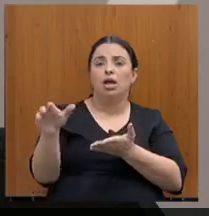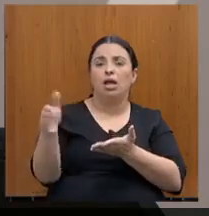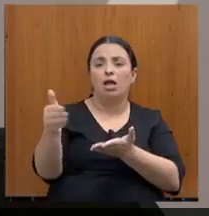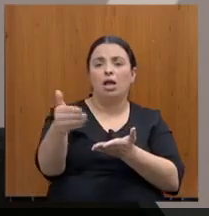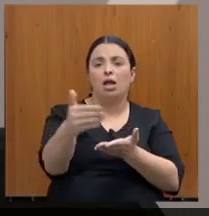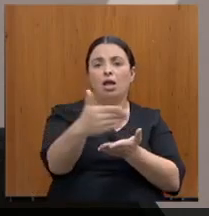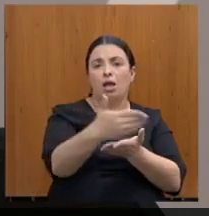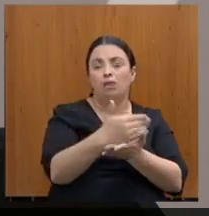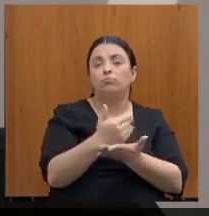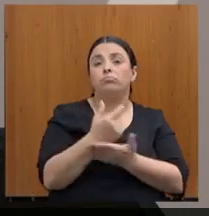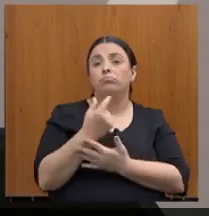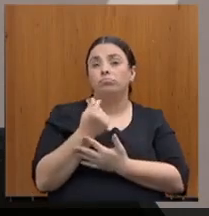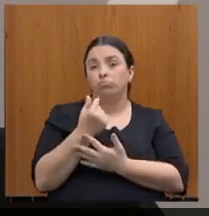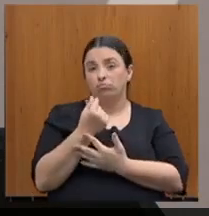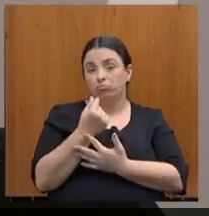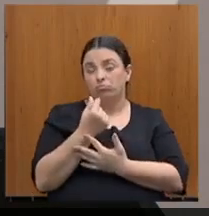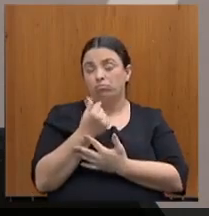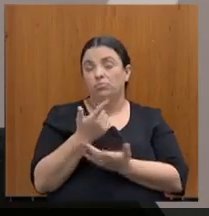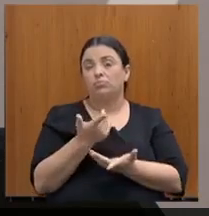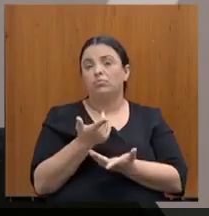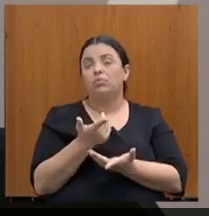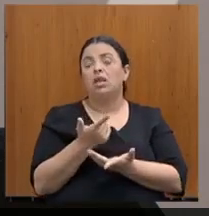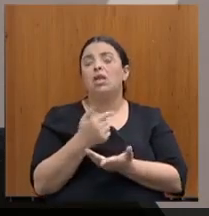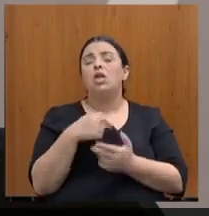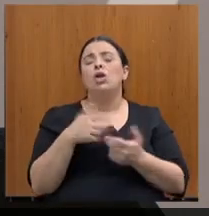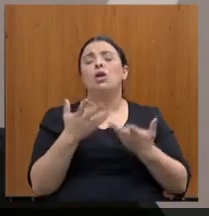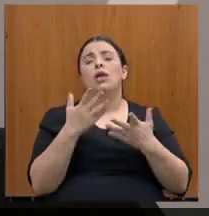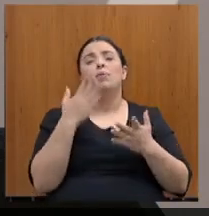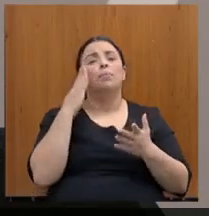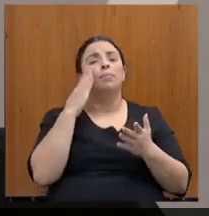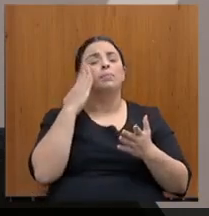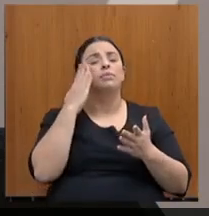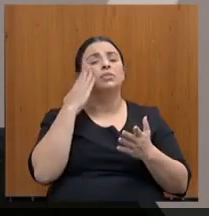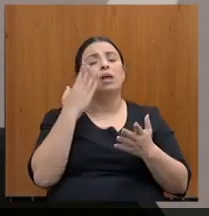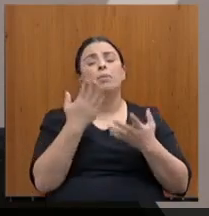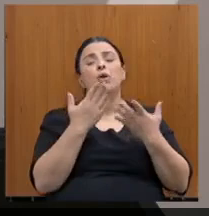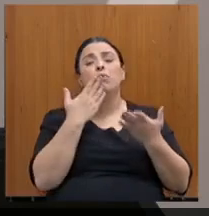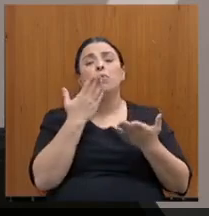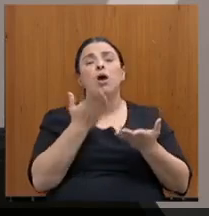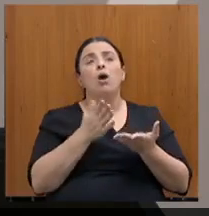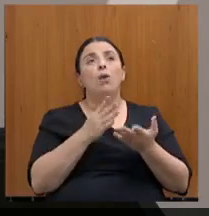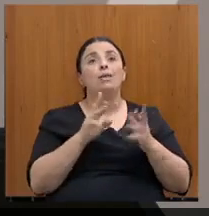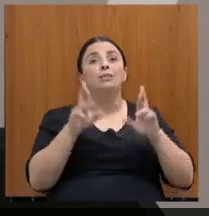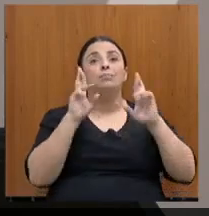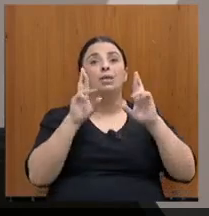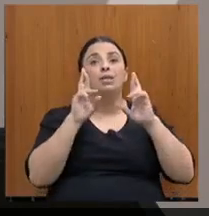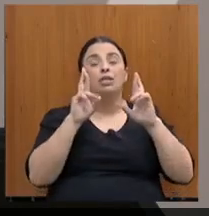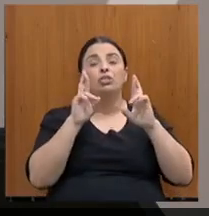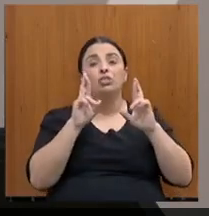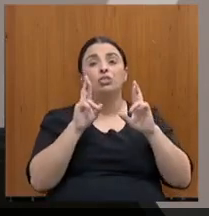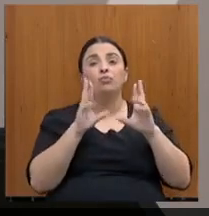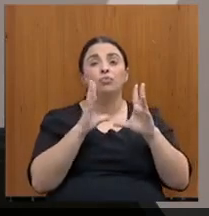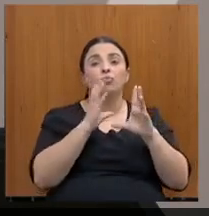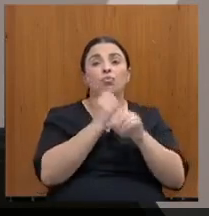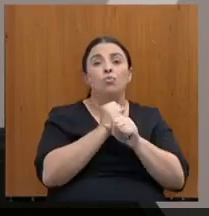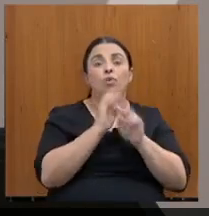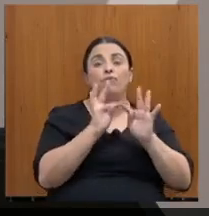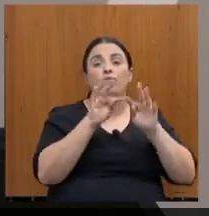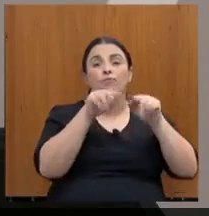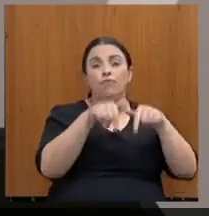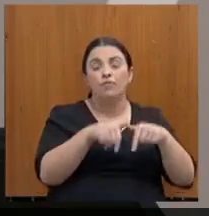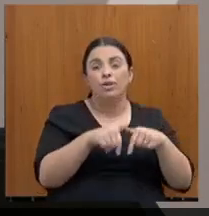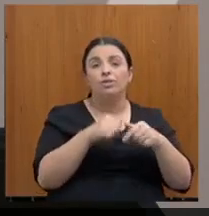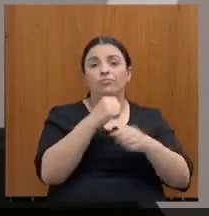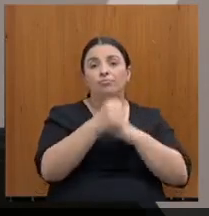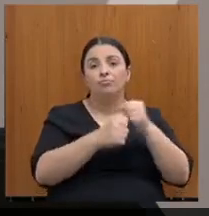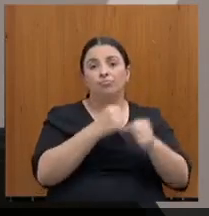eu gostaria de saber quais são as expectativas do fechamento do resultado final fiscal e financeiro para o ano tendo